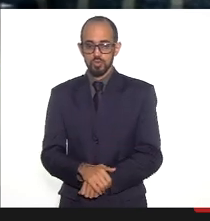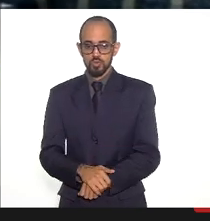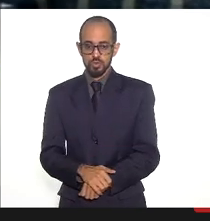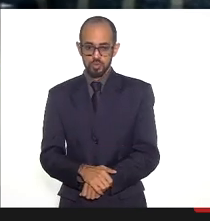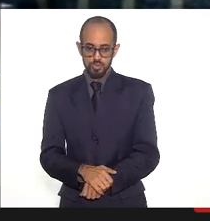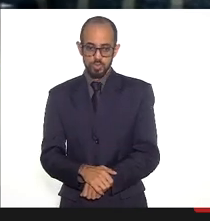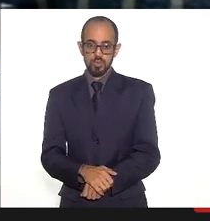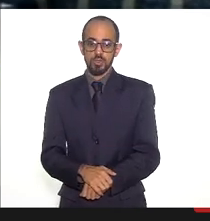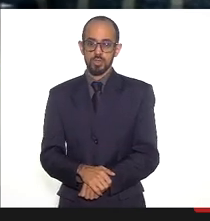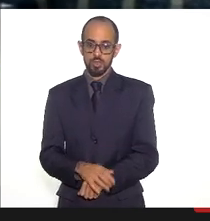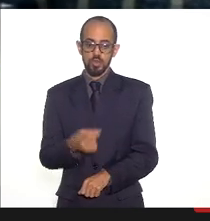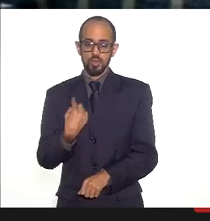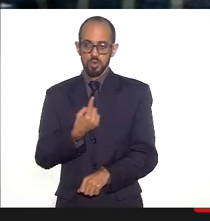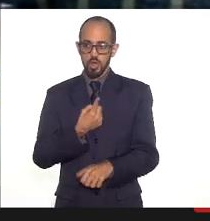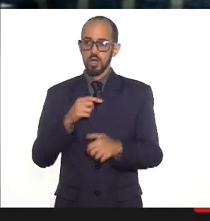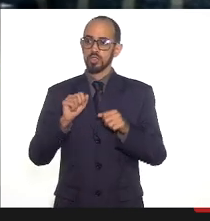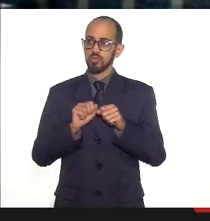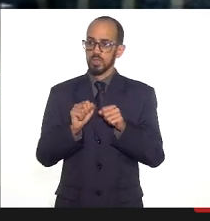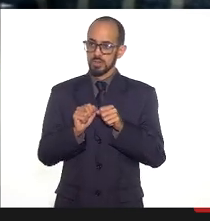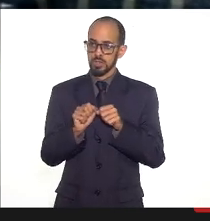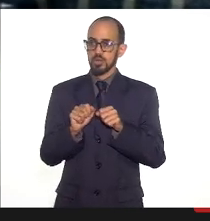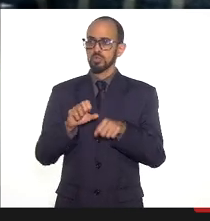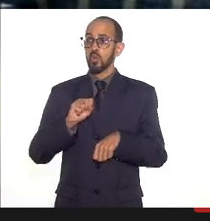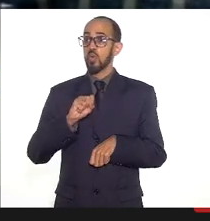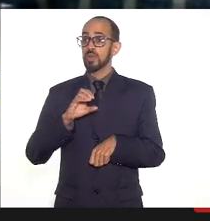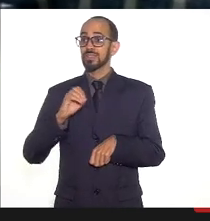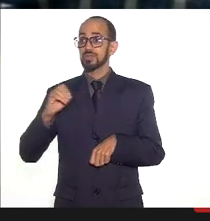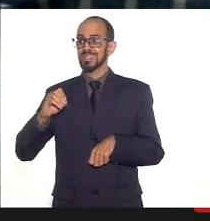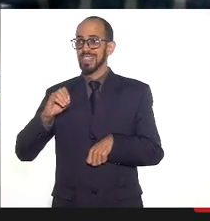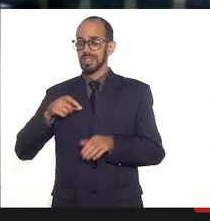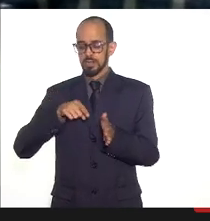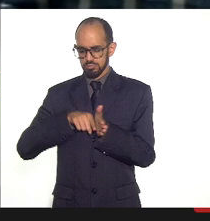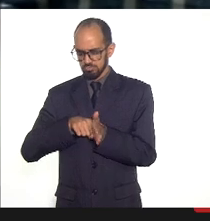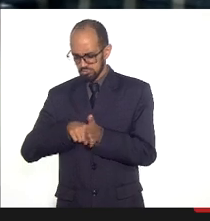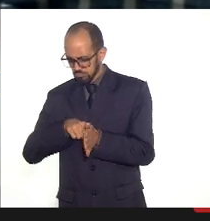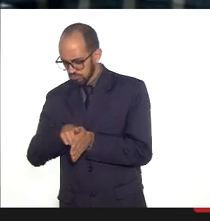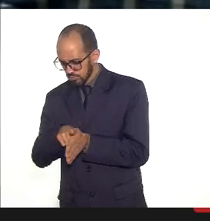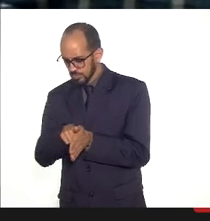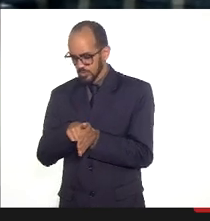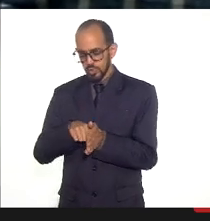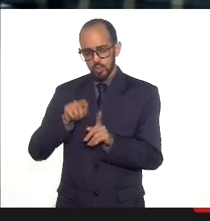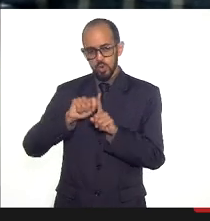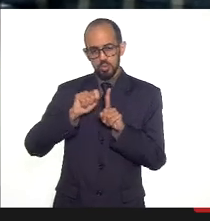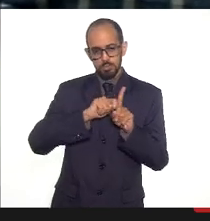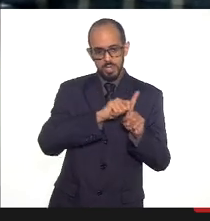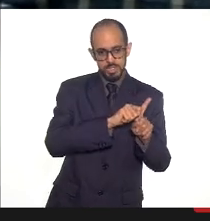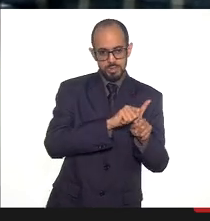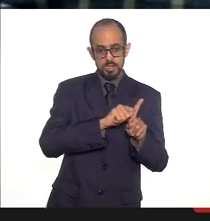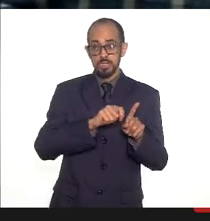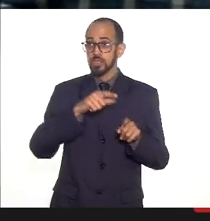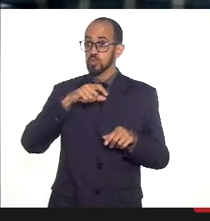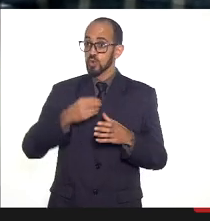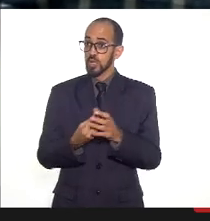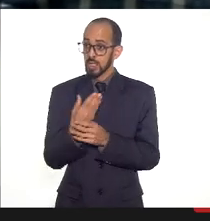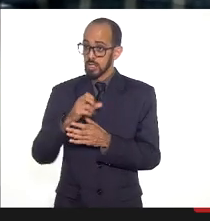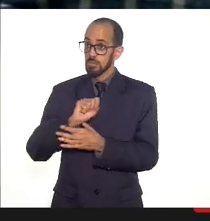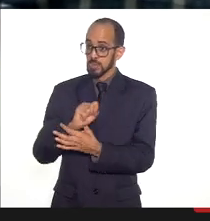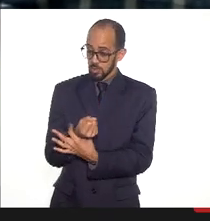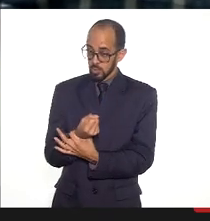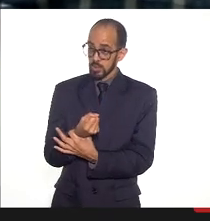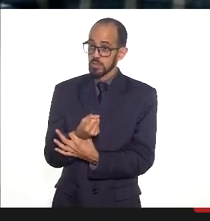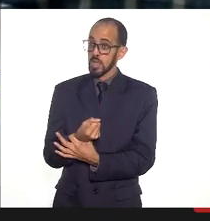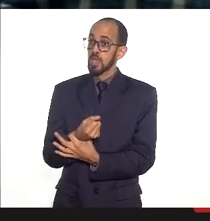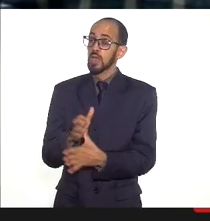em que a gente faz em torno de 800 amostras por mês então isso dá uma segurança para a gente de que a gente não teve uma entrada de nova variante então a